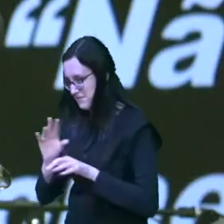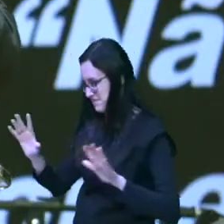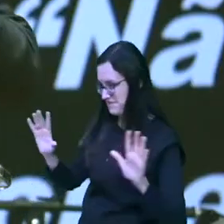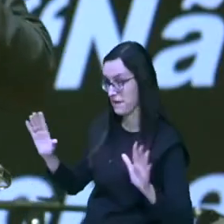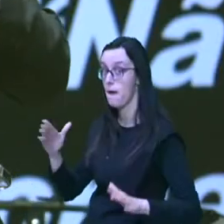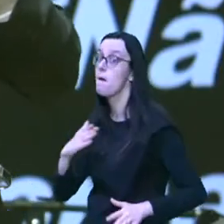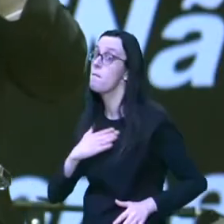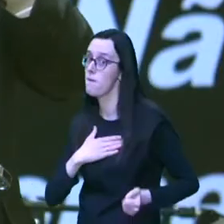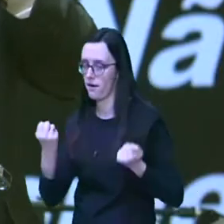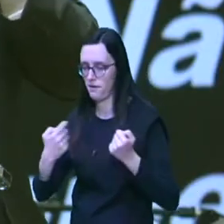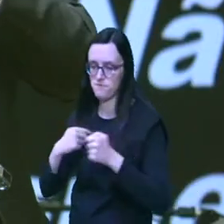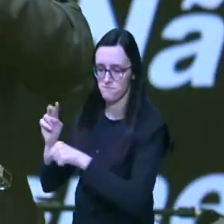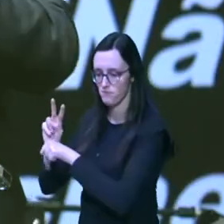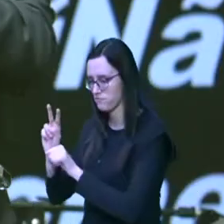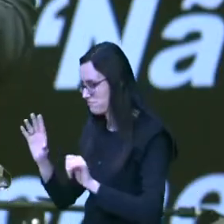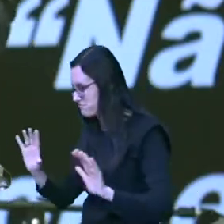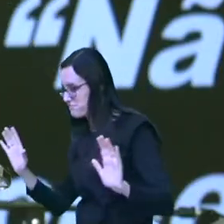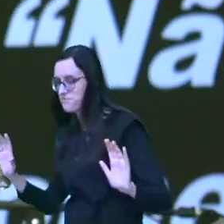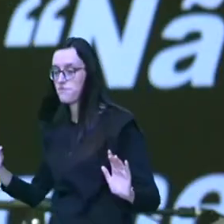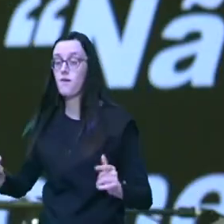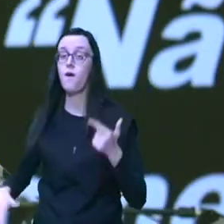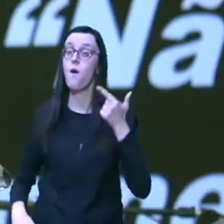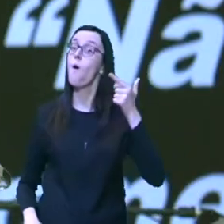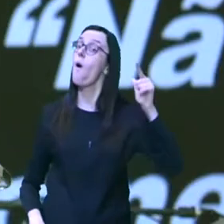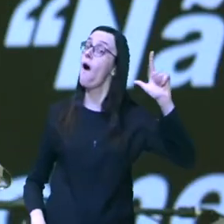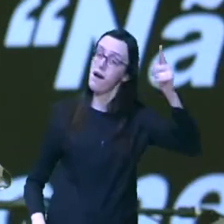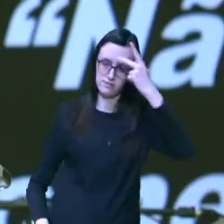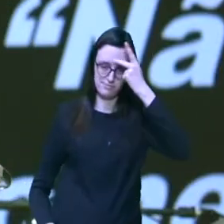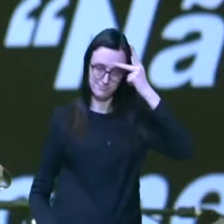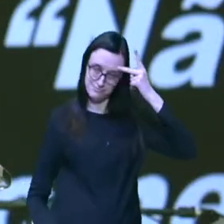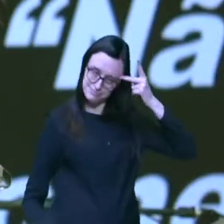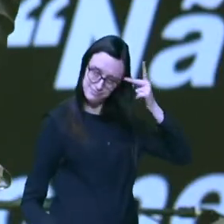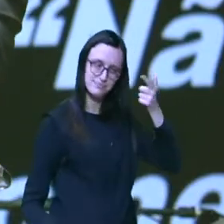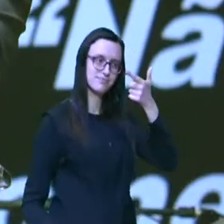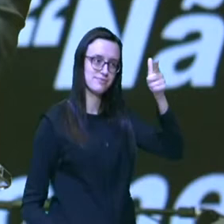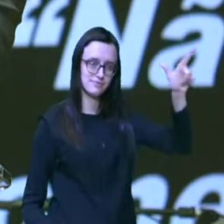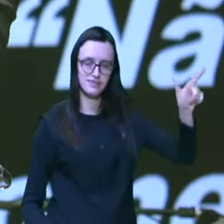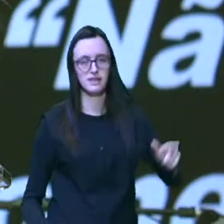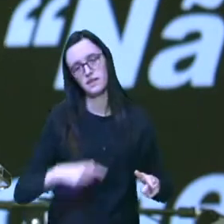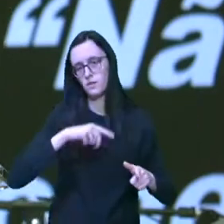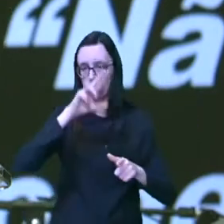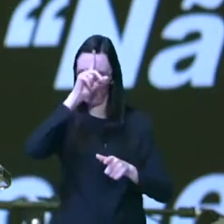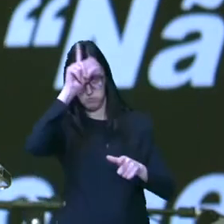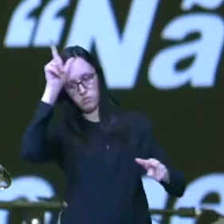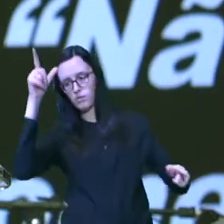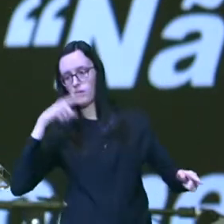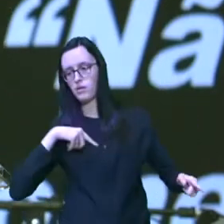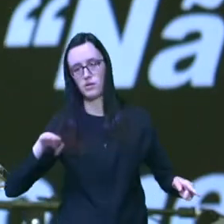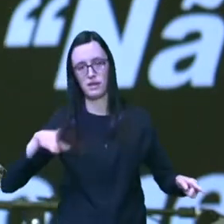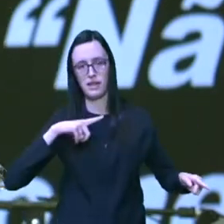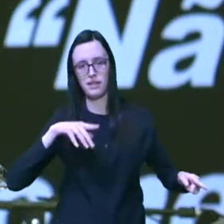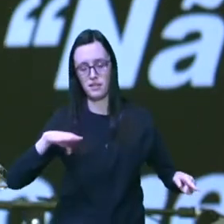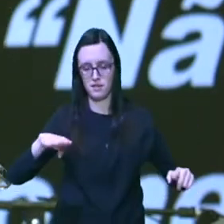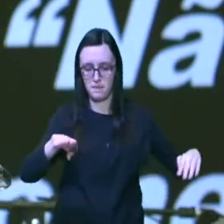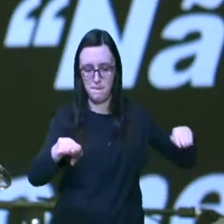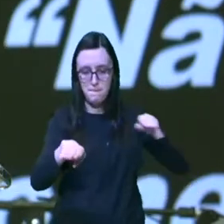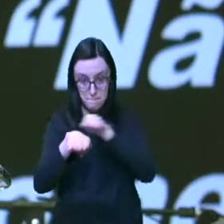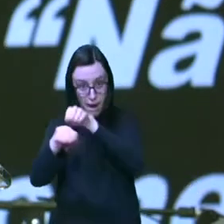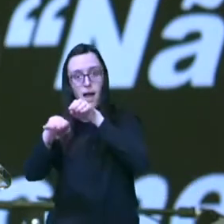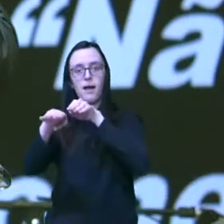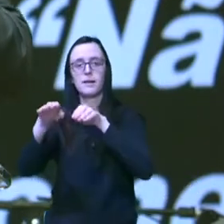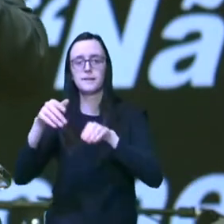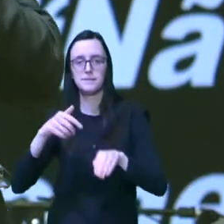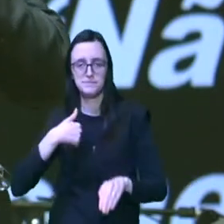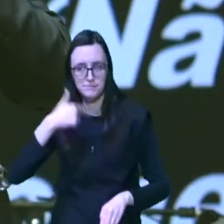meu carro e vem um outro abençoado um senhor que estava embriagado e bateu no paralama traseiro e eu tive que